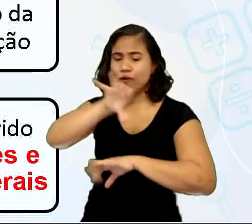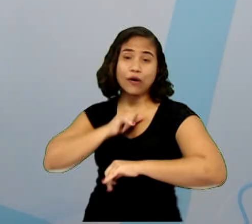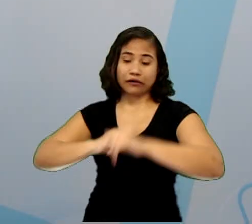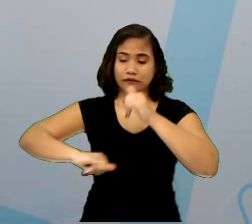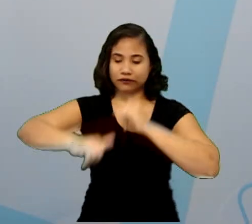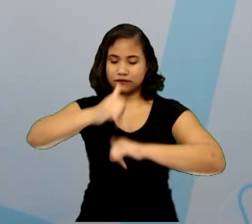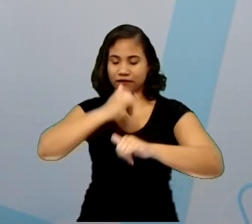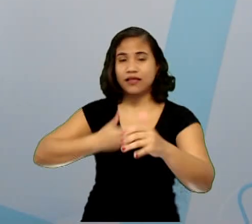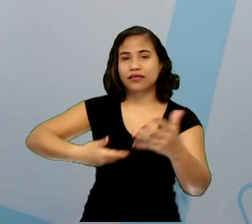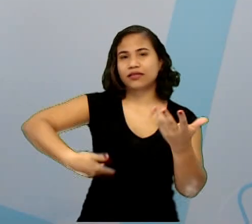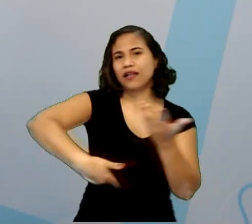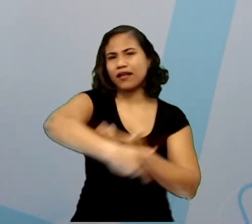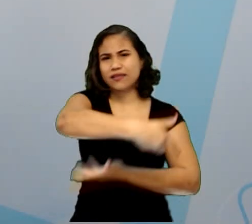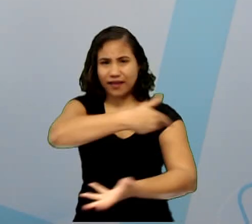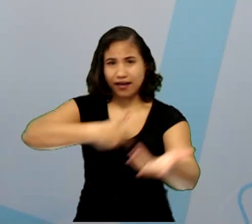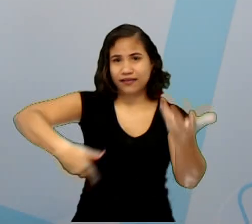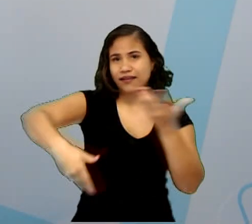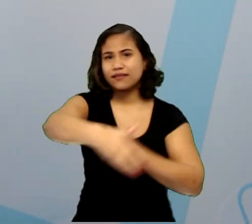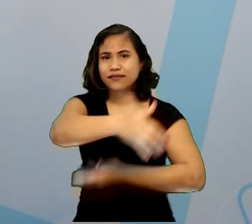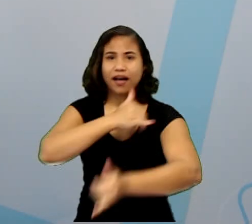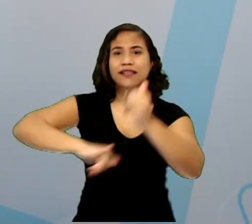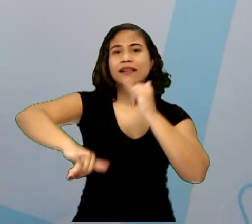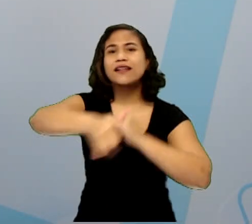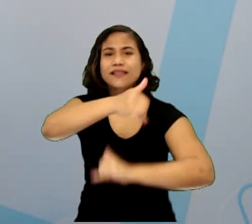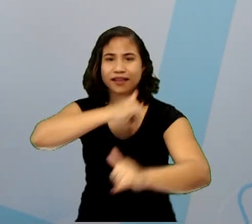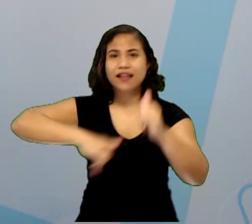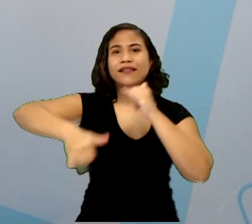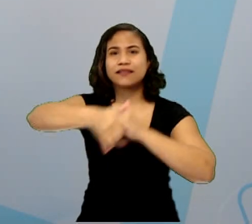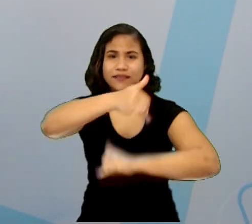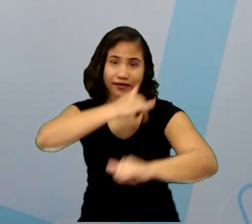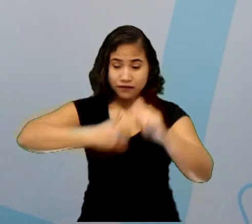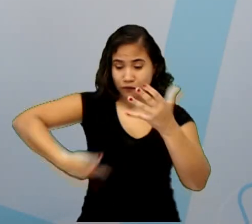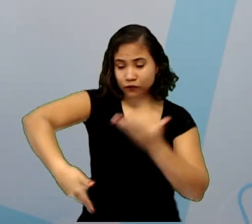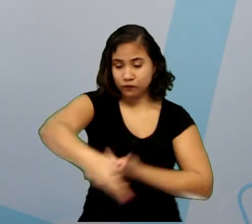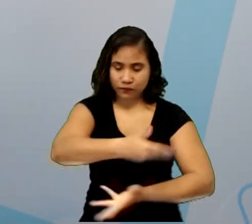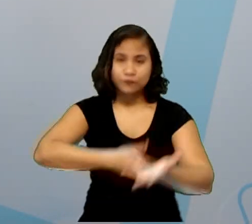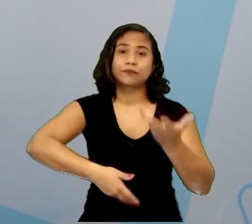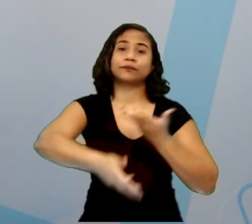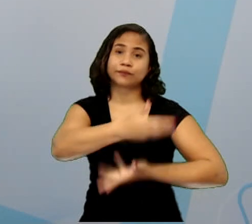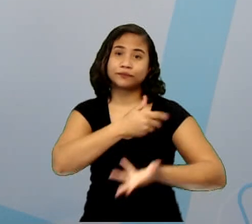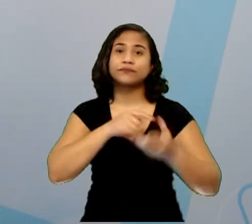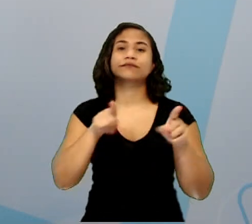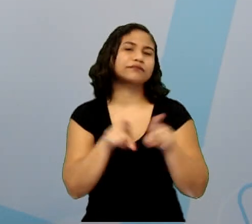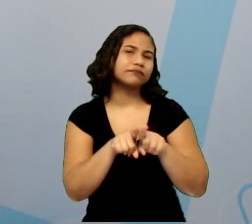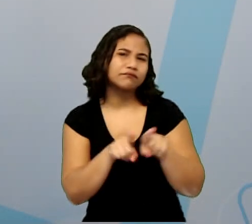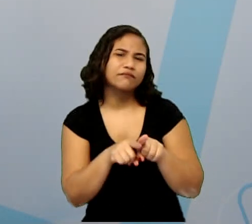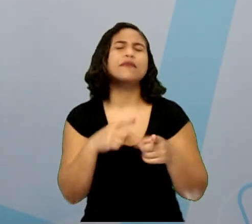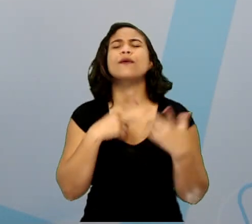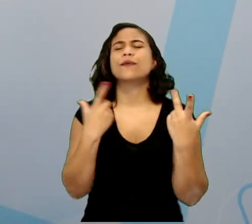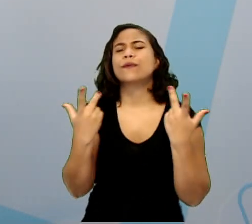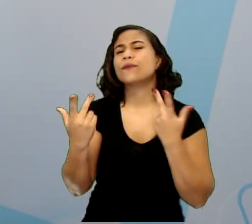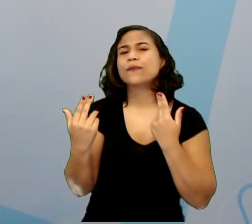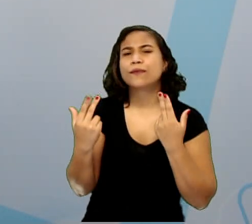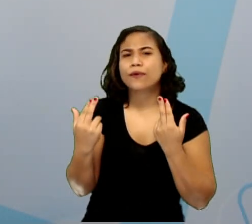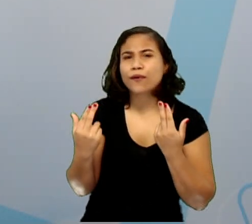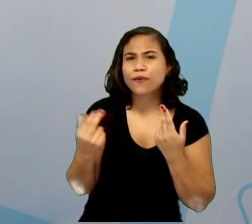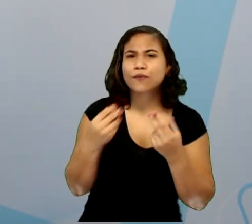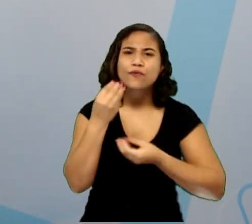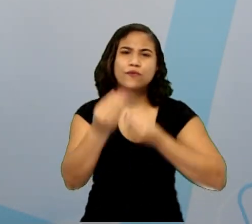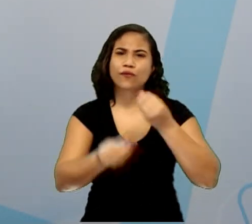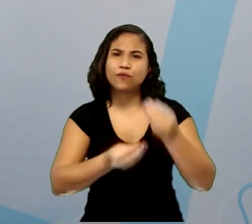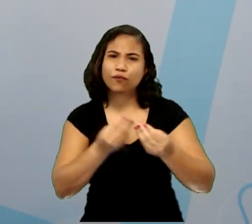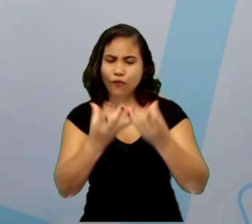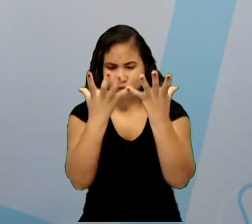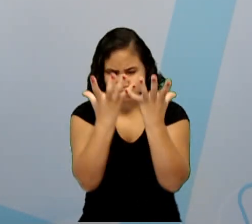transferência de energia entre os seres. E, de uma certa forma, quando vai para os